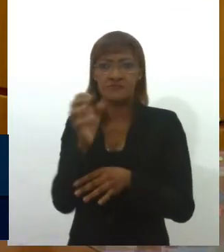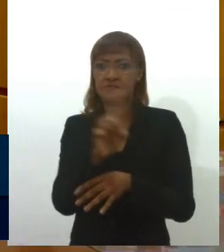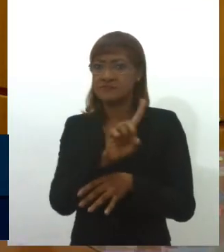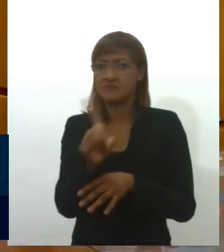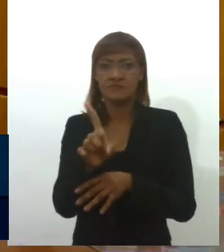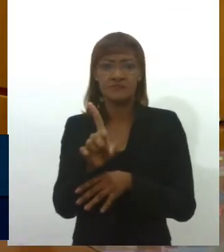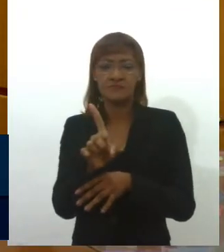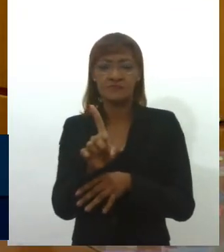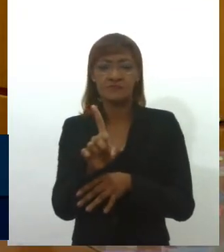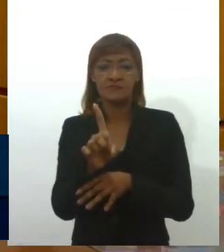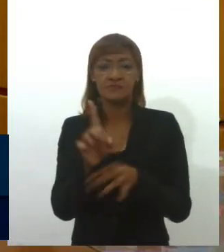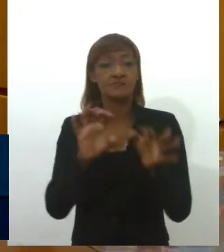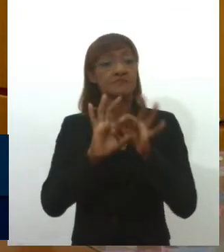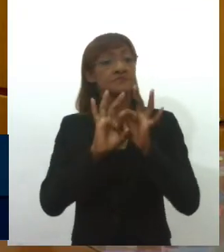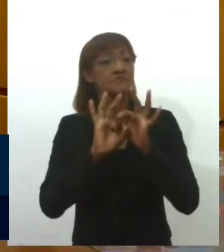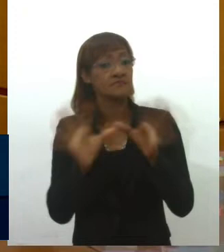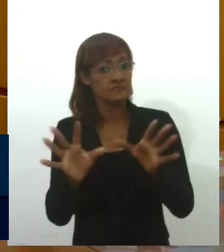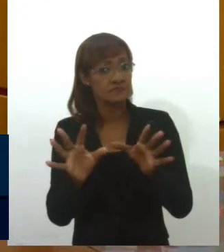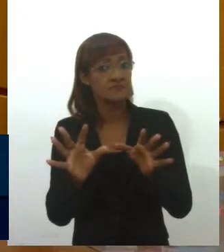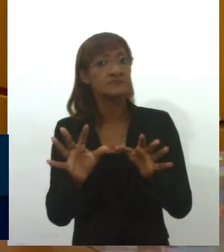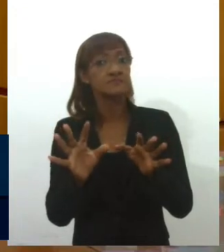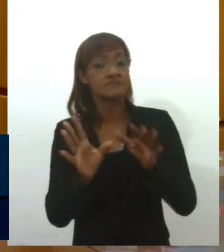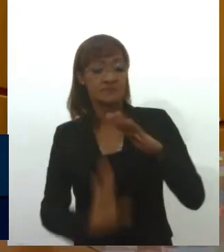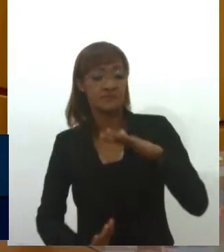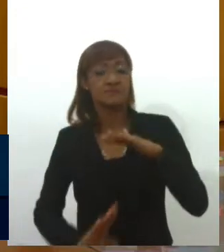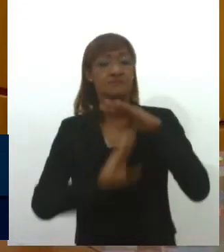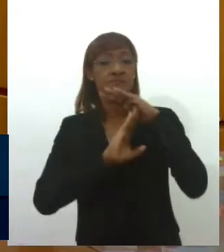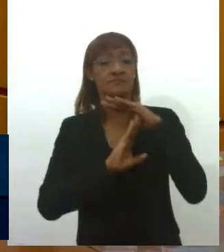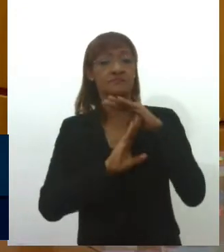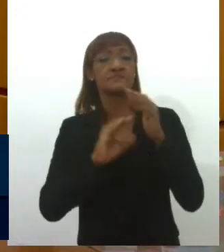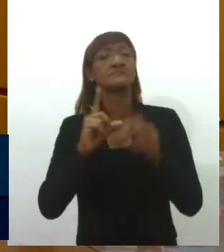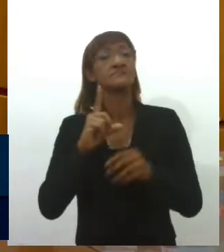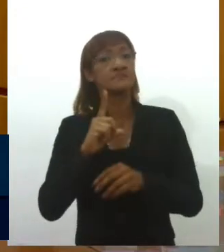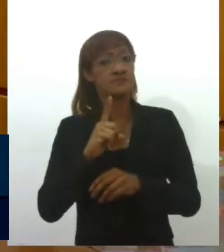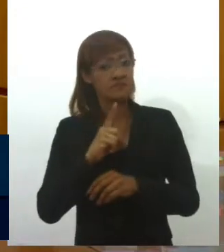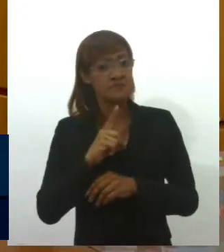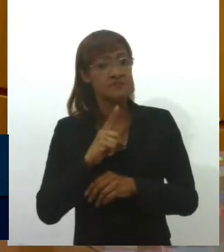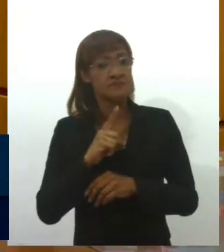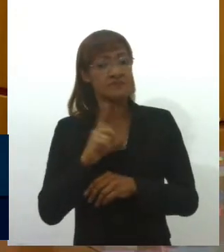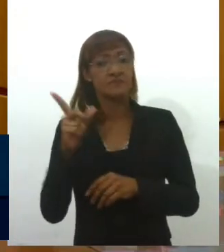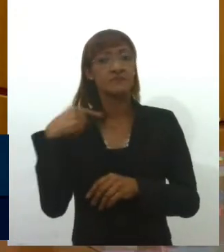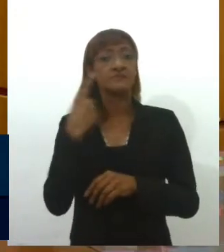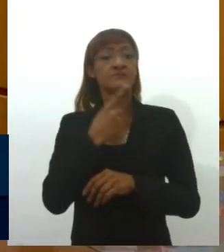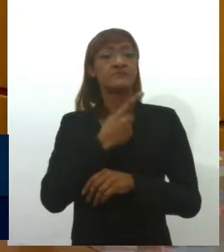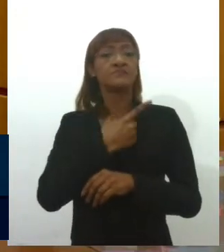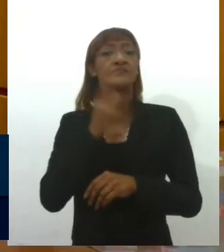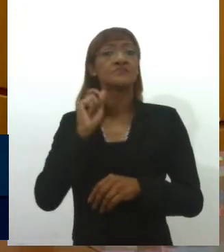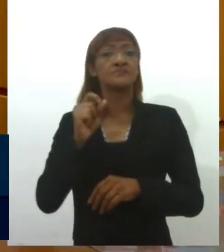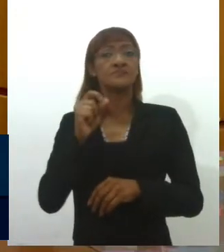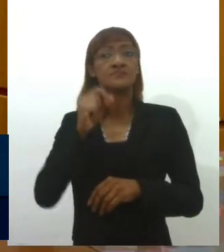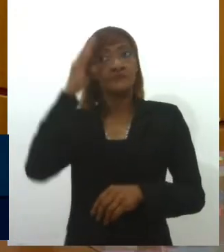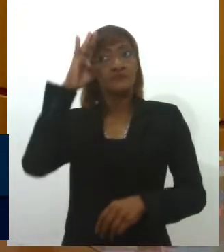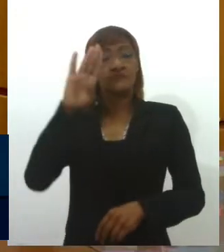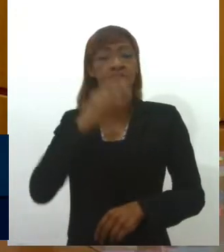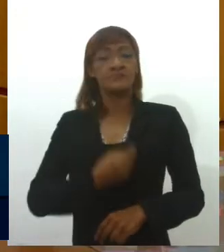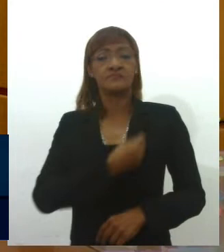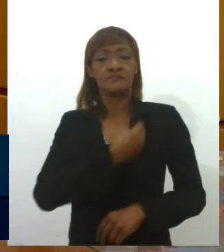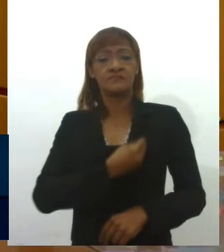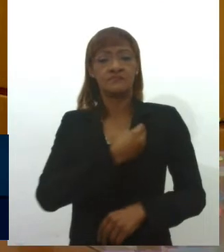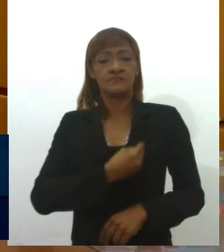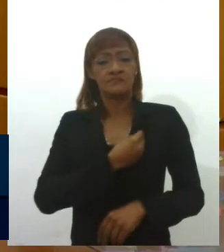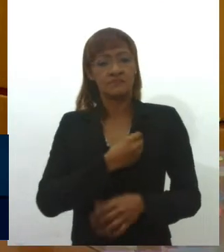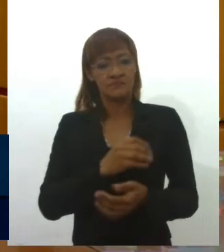liberdade de expressão tem um limite. O bem maior que nós temos que preservar é a vida e são as cláusulas